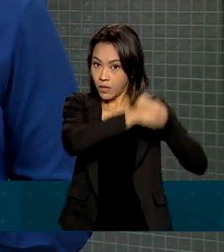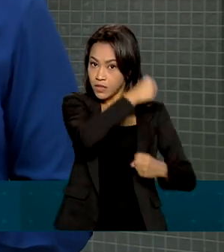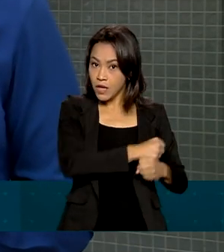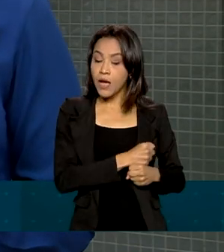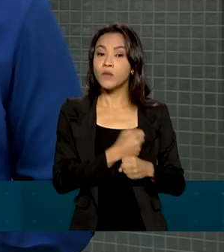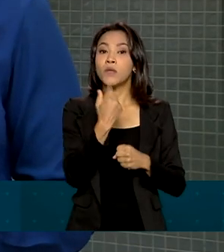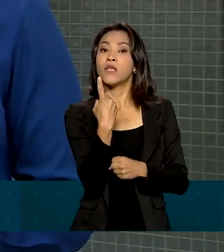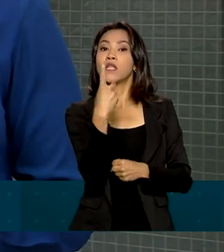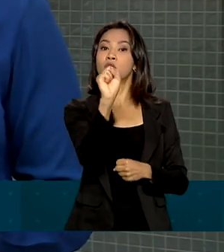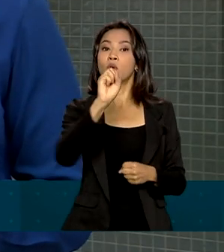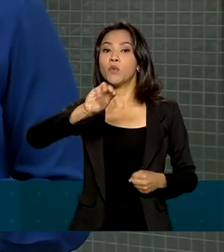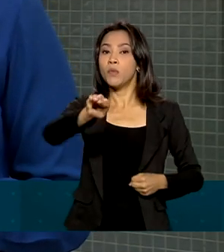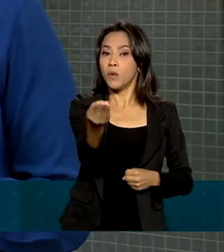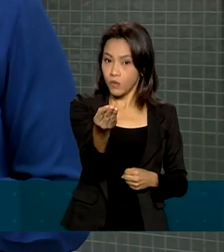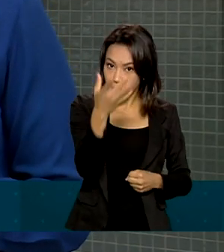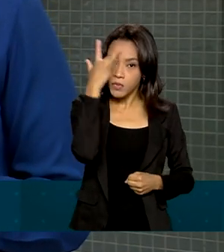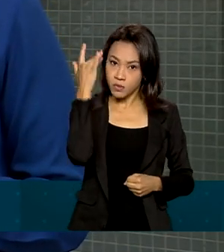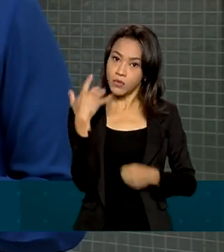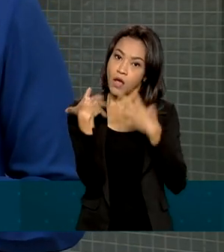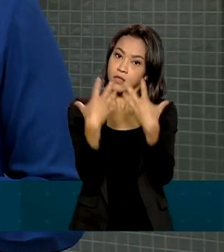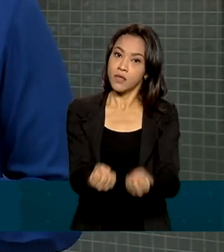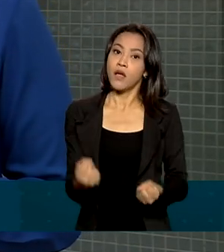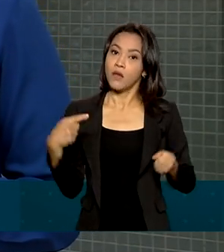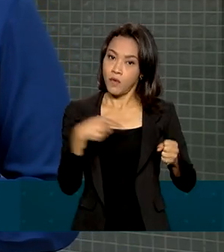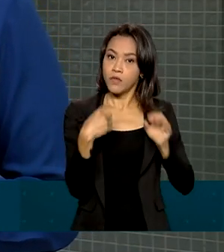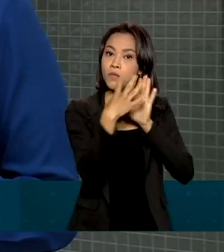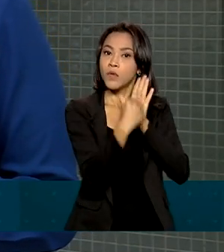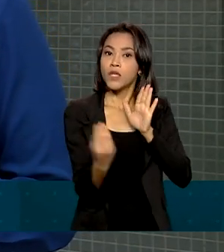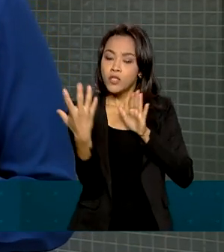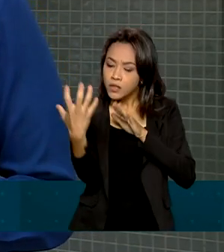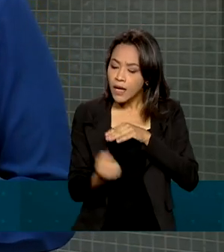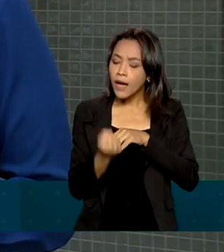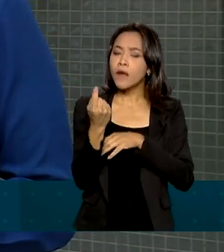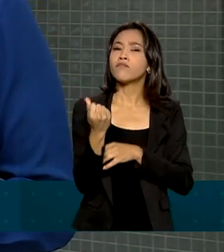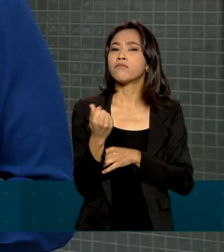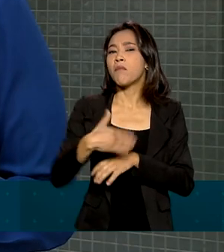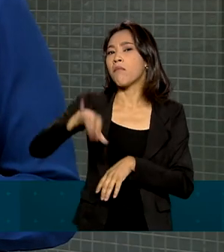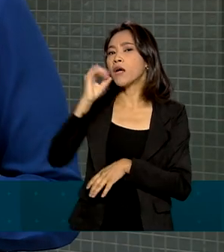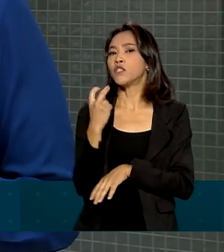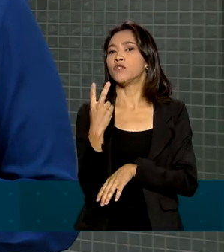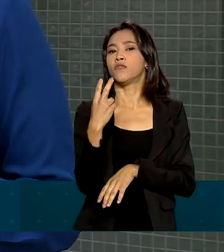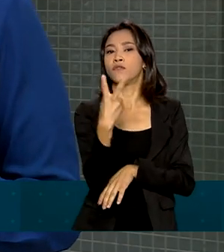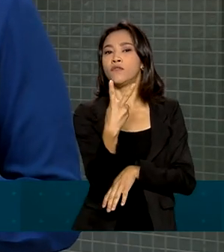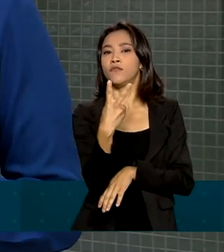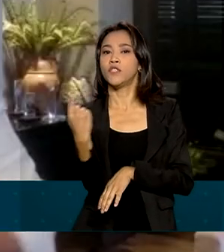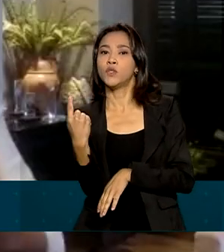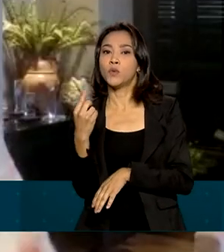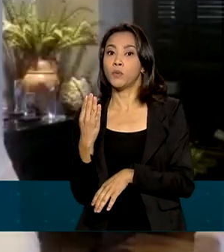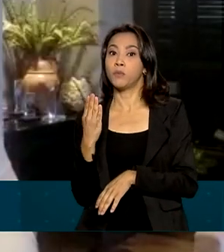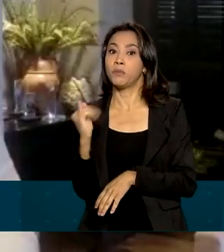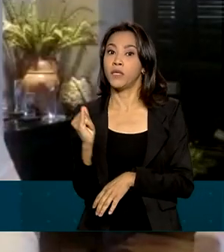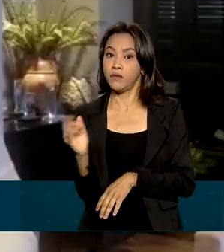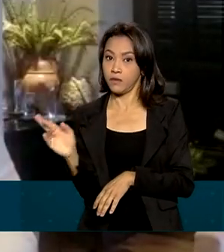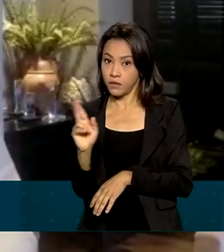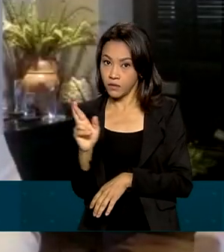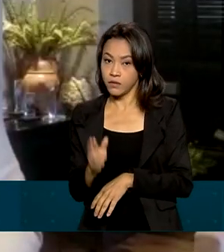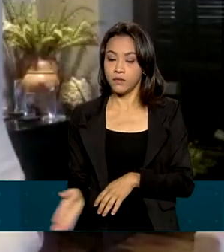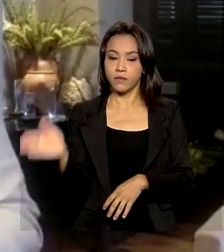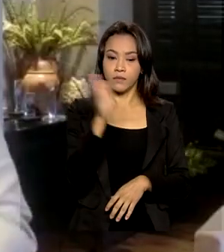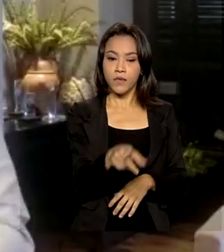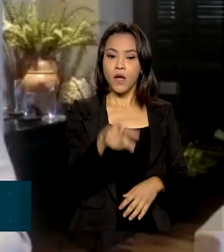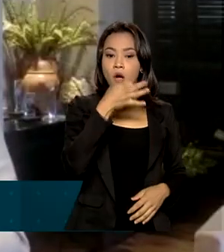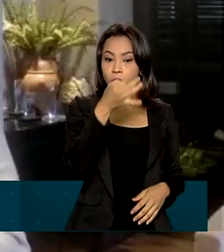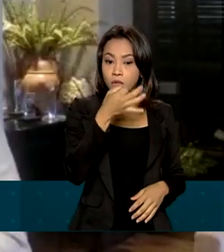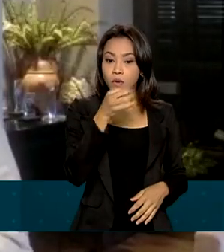trabalhadores aderiram à modalidade e já sacaram mais de 21 bilhões de reais. Uma dica muito importante